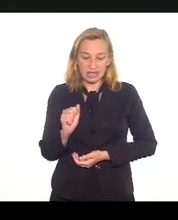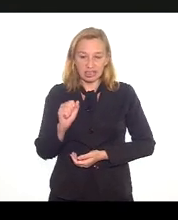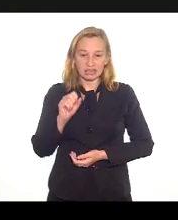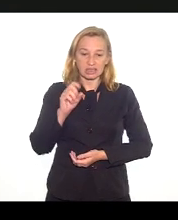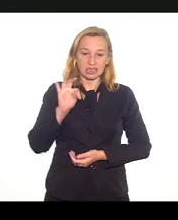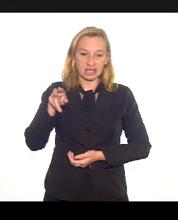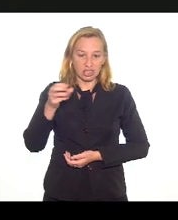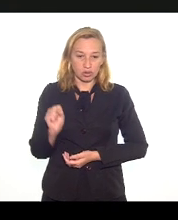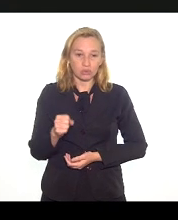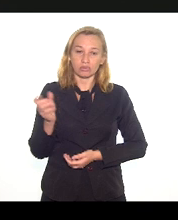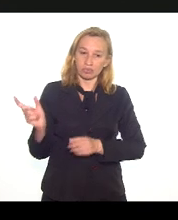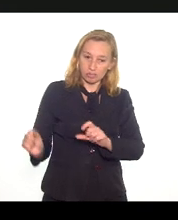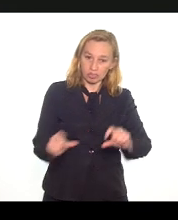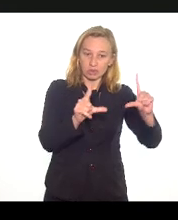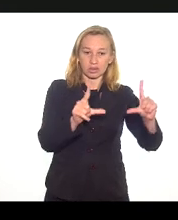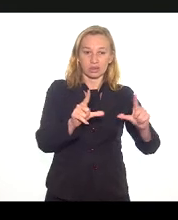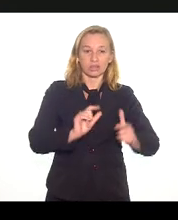favor.